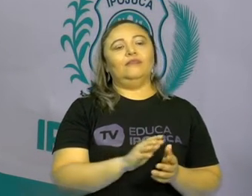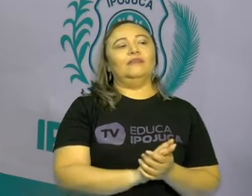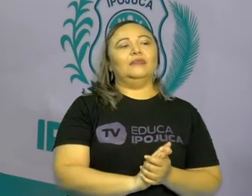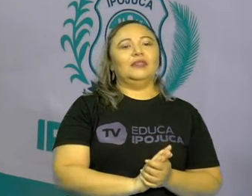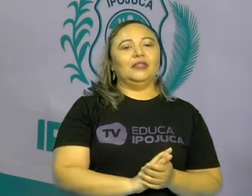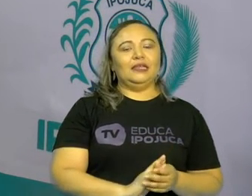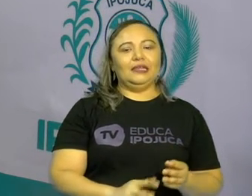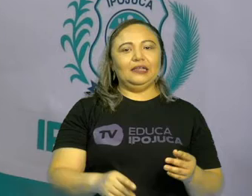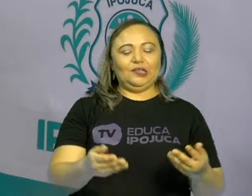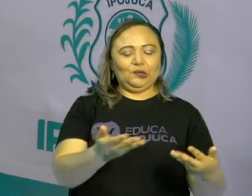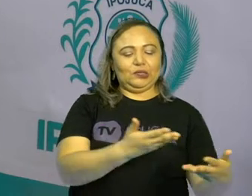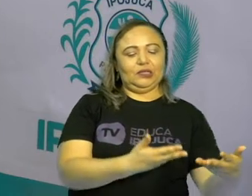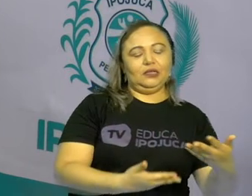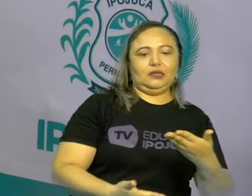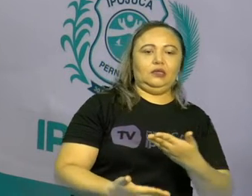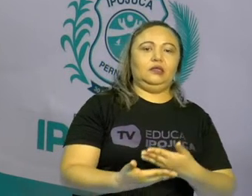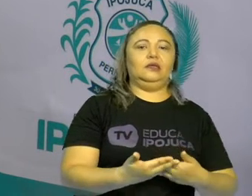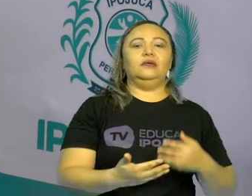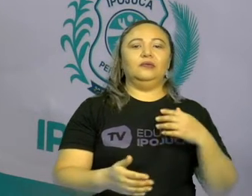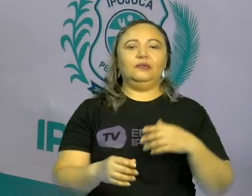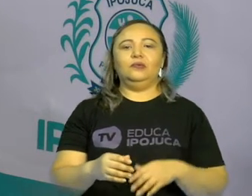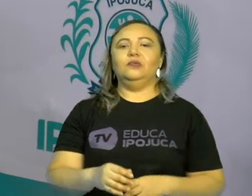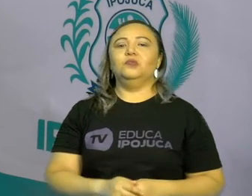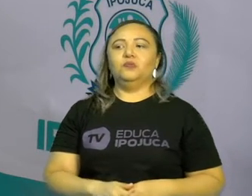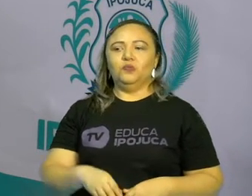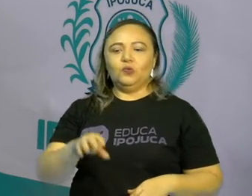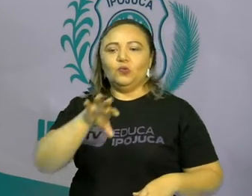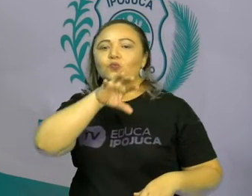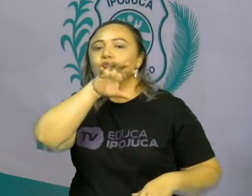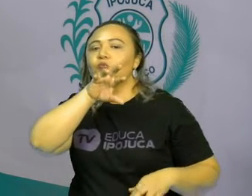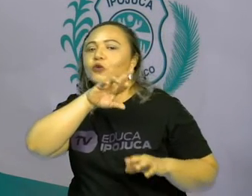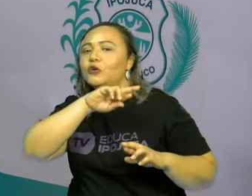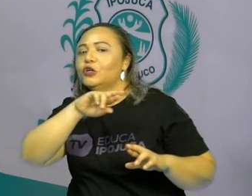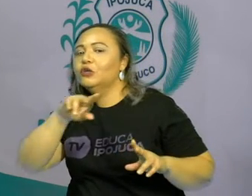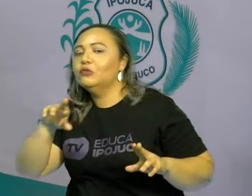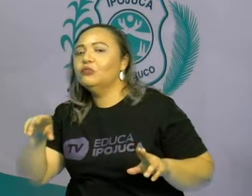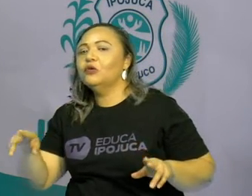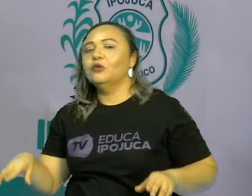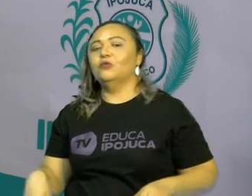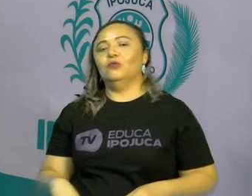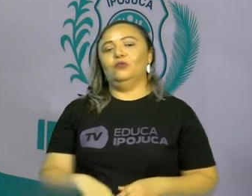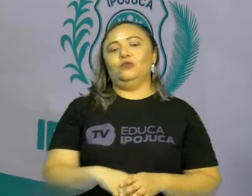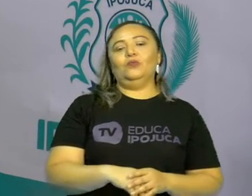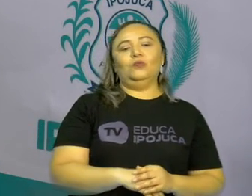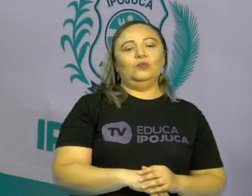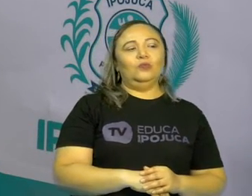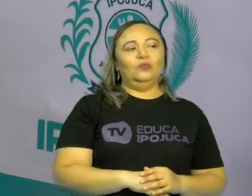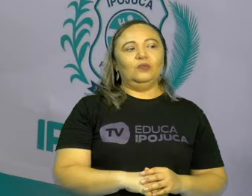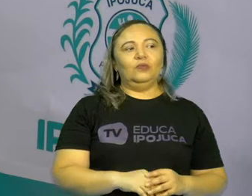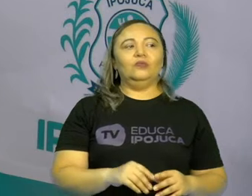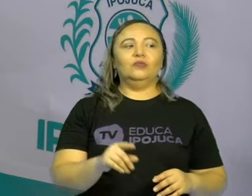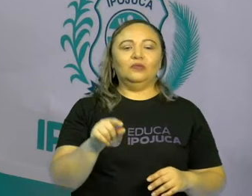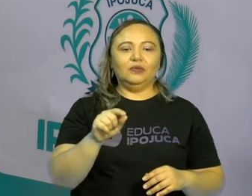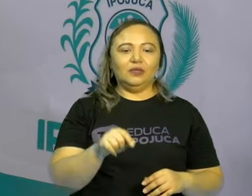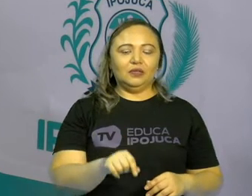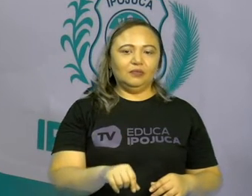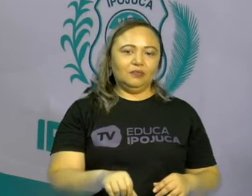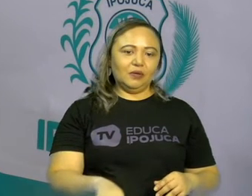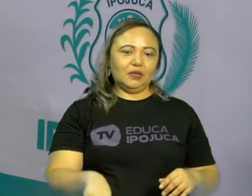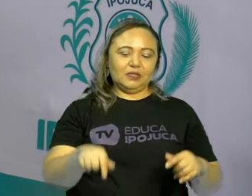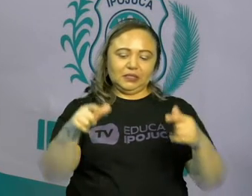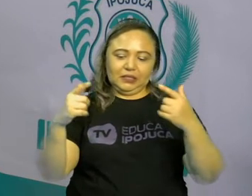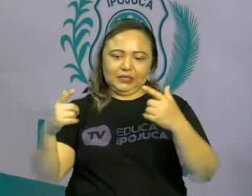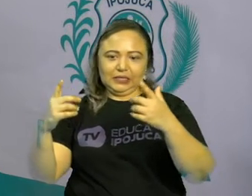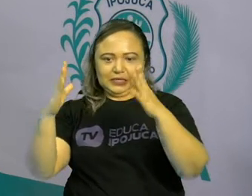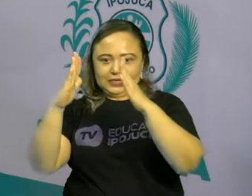eu estou interagindo, eu estou interagindo nesse meio a qual estamos inseridos. Seja em